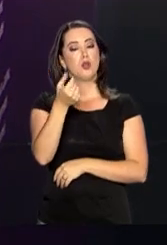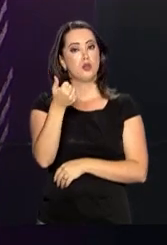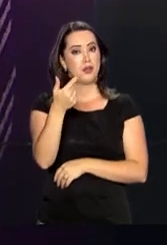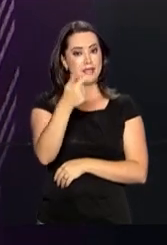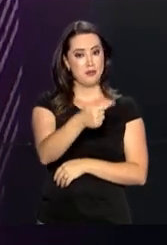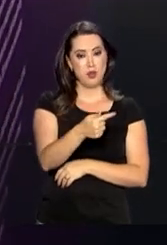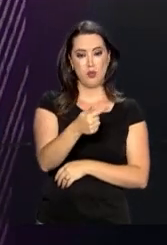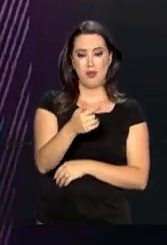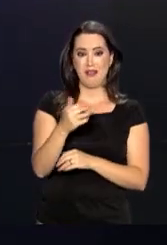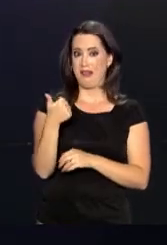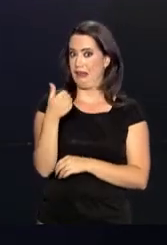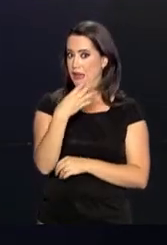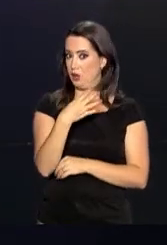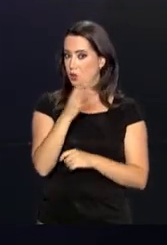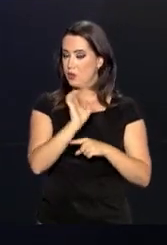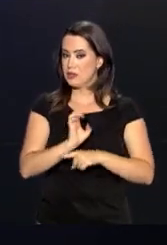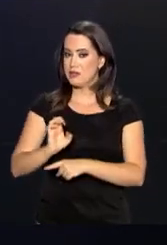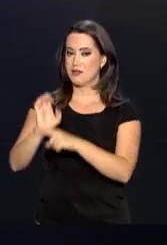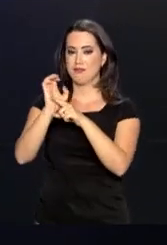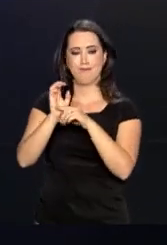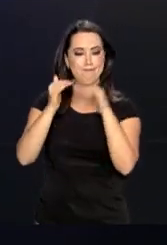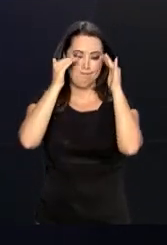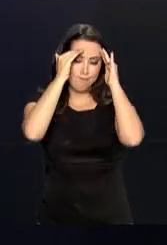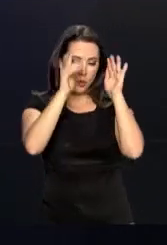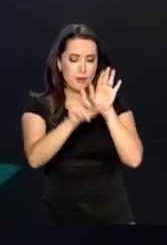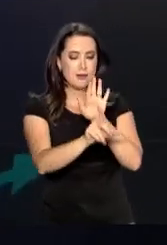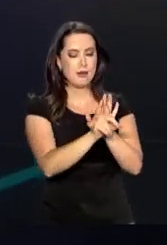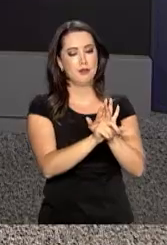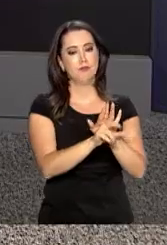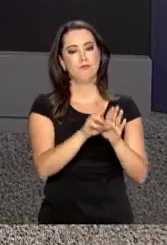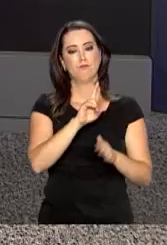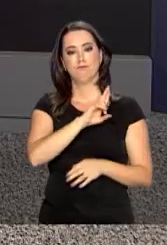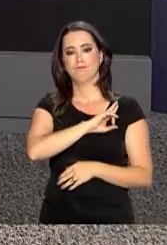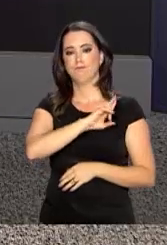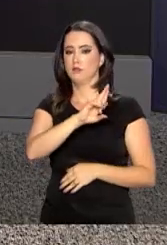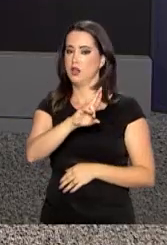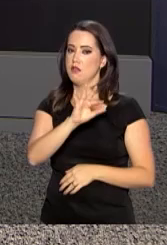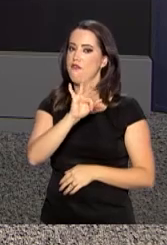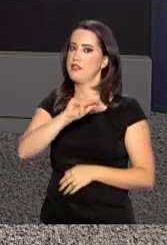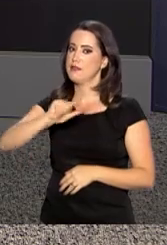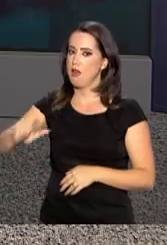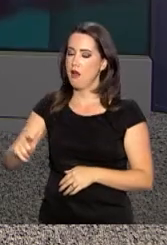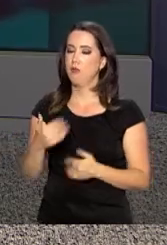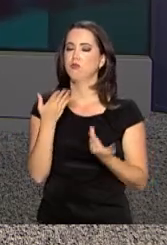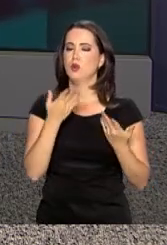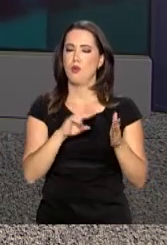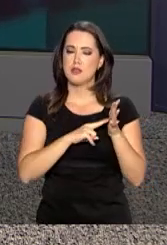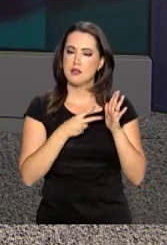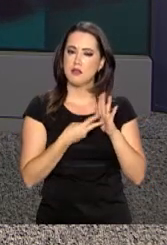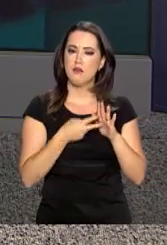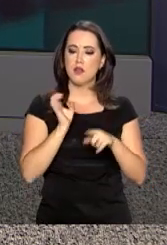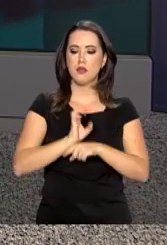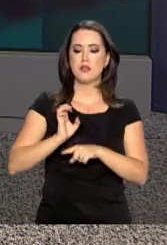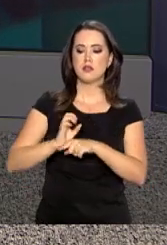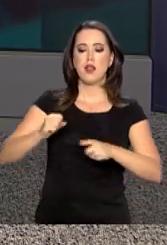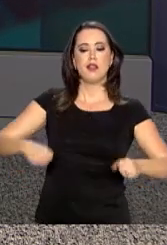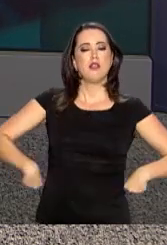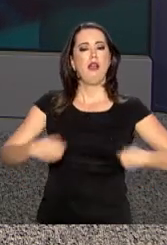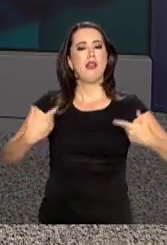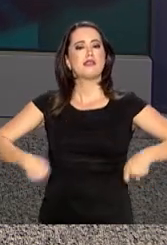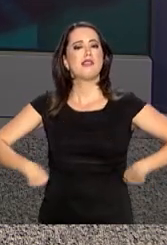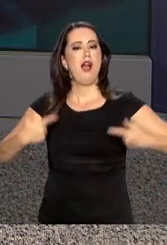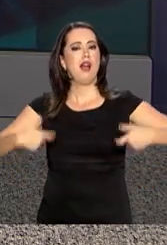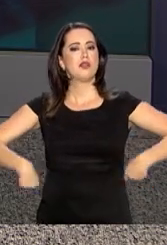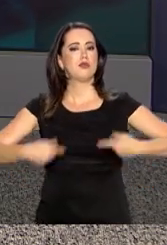descumpriram uma cláusula da Lei de Responsabilidade Fiscal. Ou seja, esses estados gastaram com